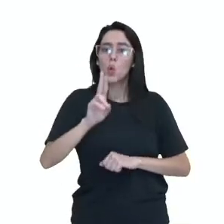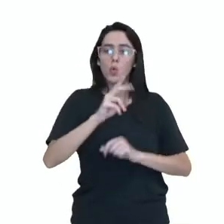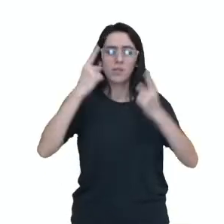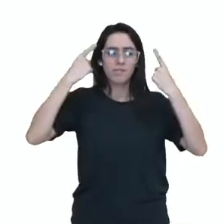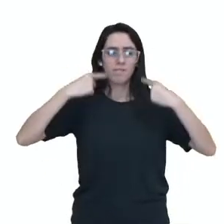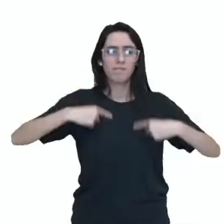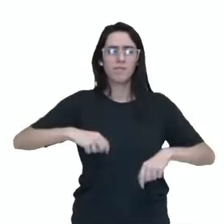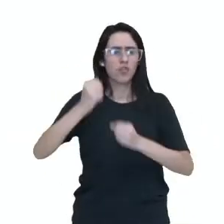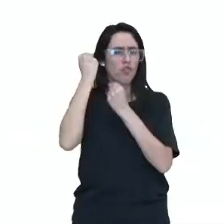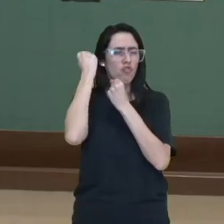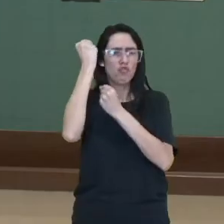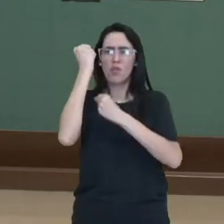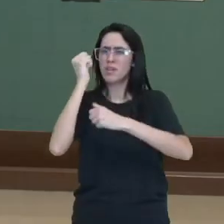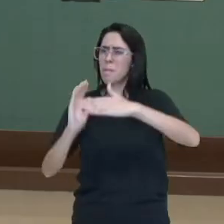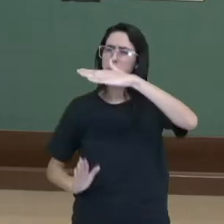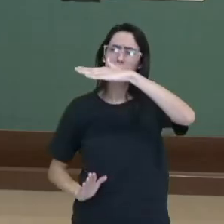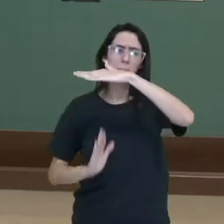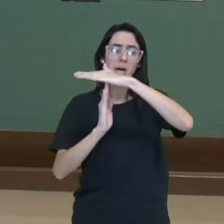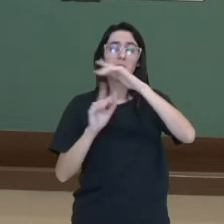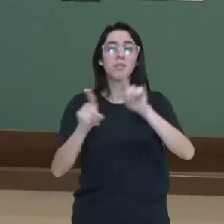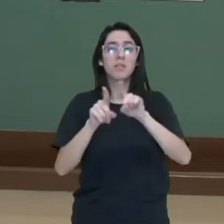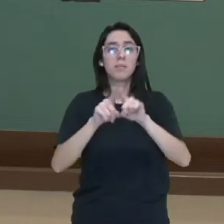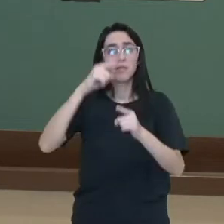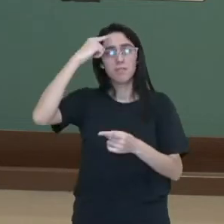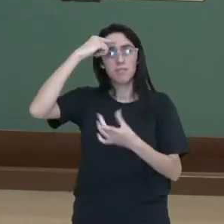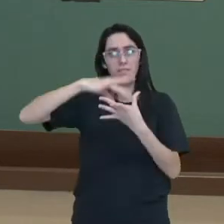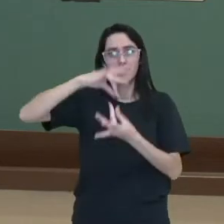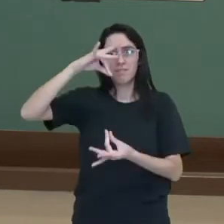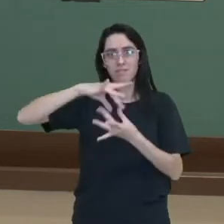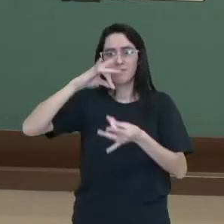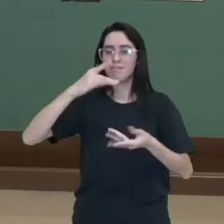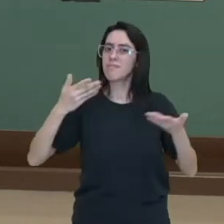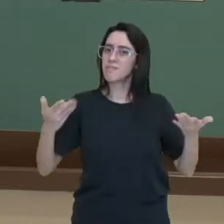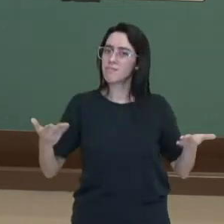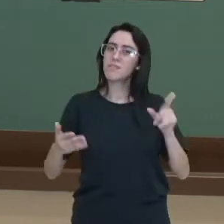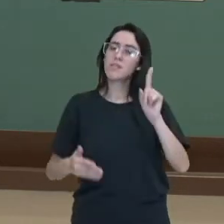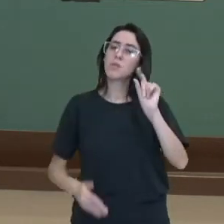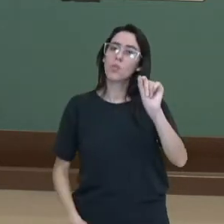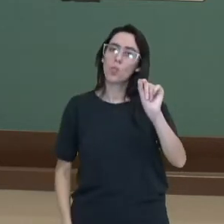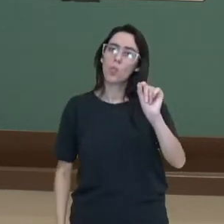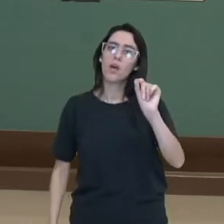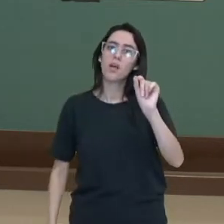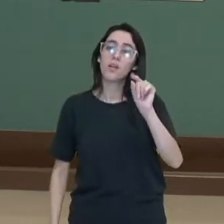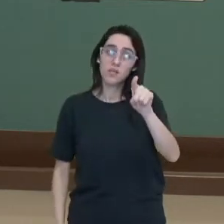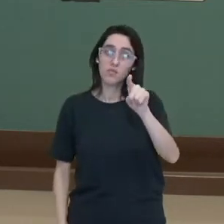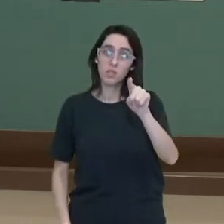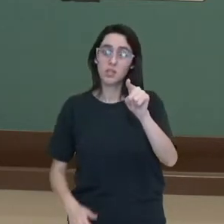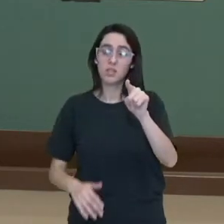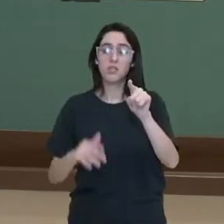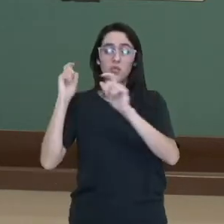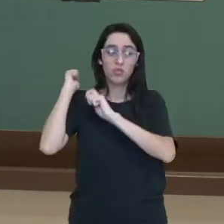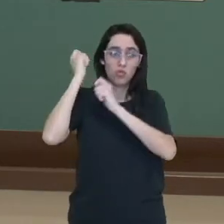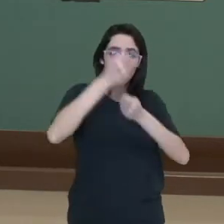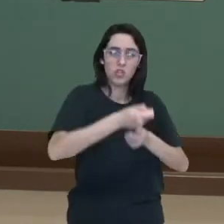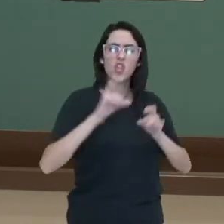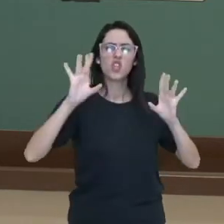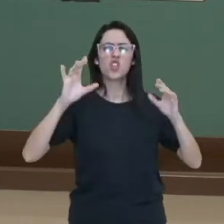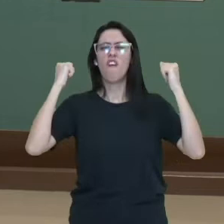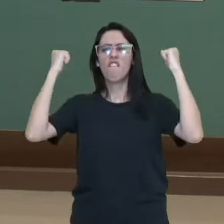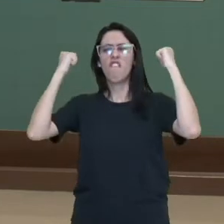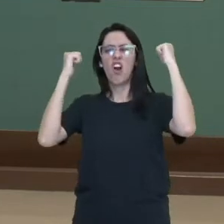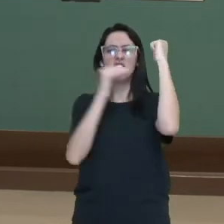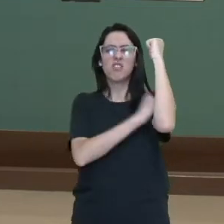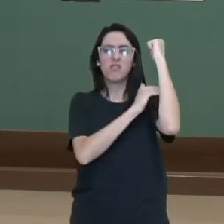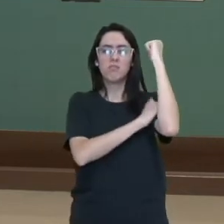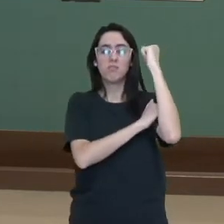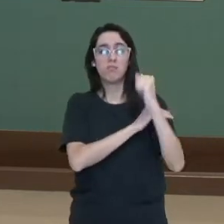força física e espiritual. Então, estamos falando aqui que você, para lutar judô, você só precisa ser forte. Não.